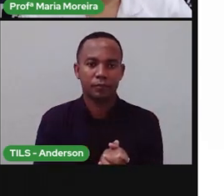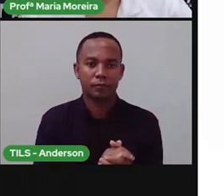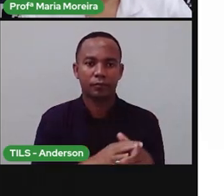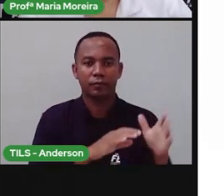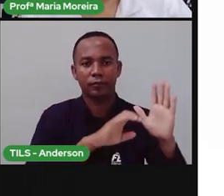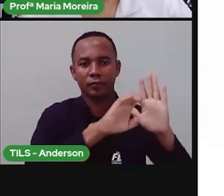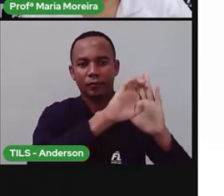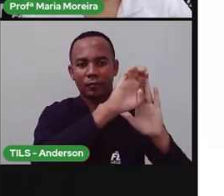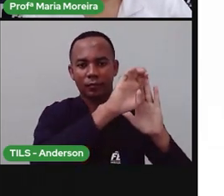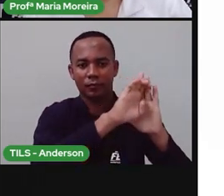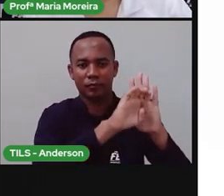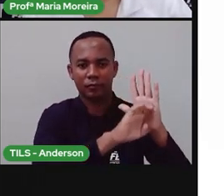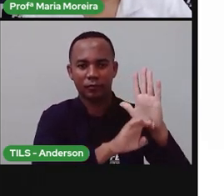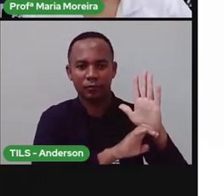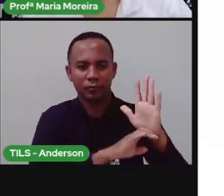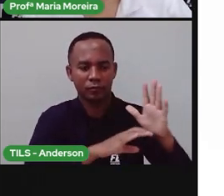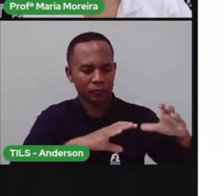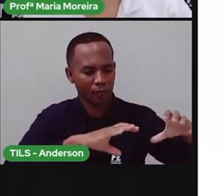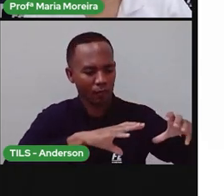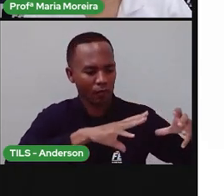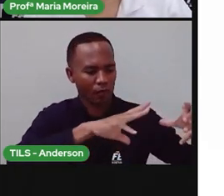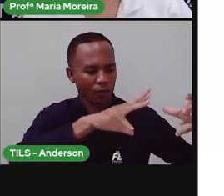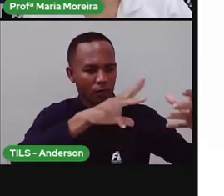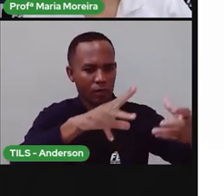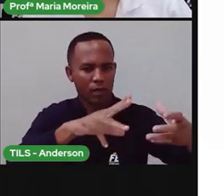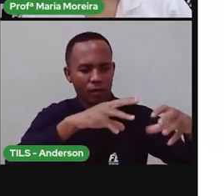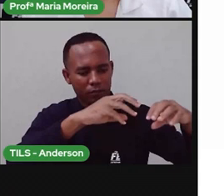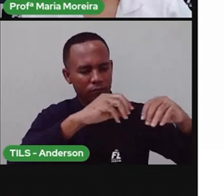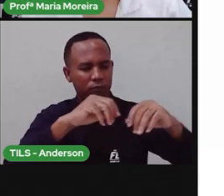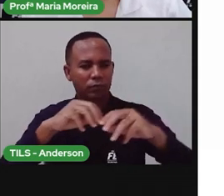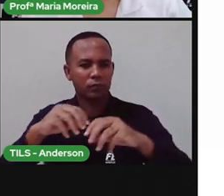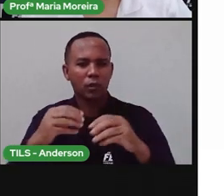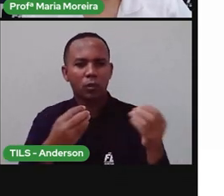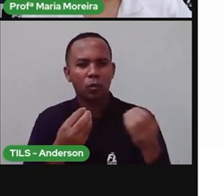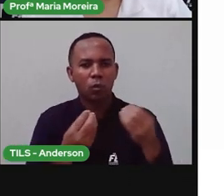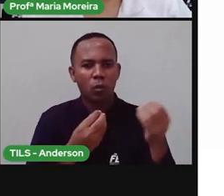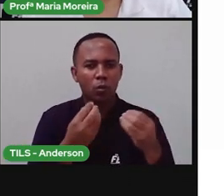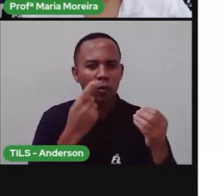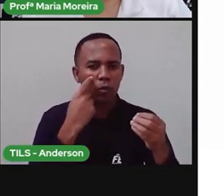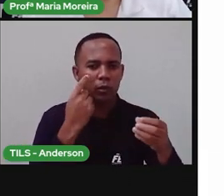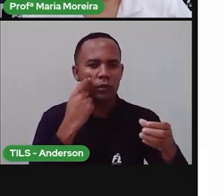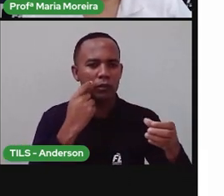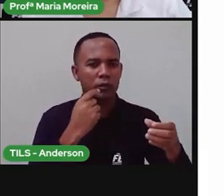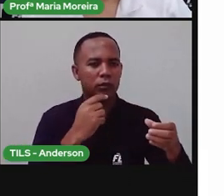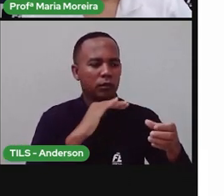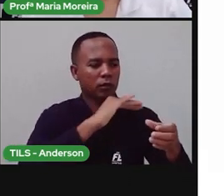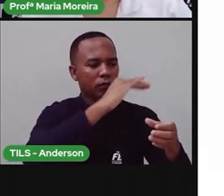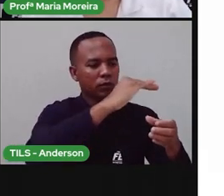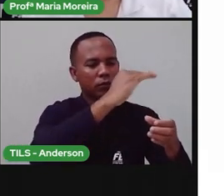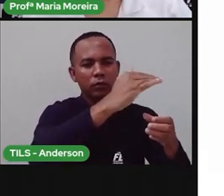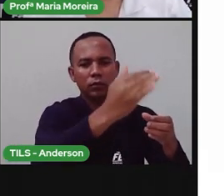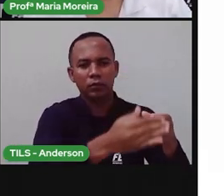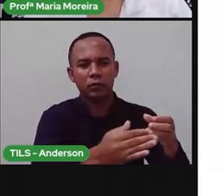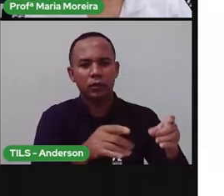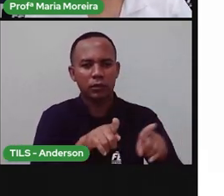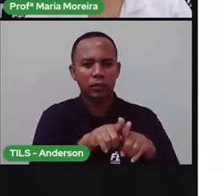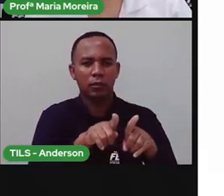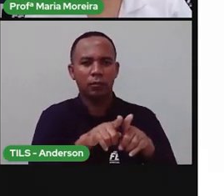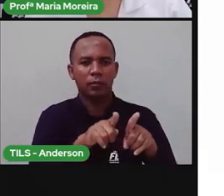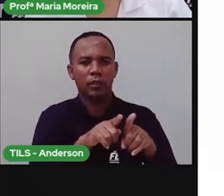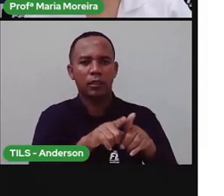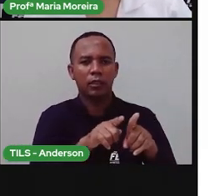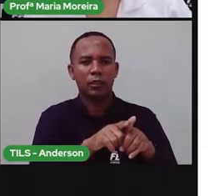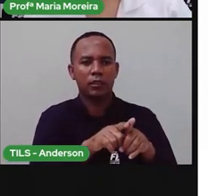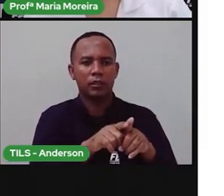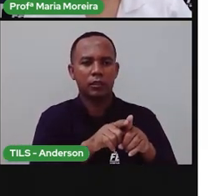Estrutura externa da Terra. O que diz respeito à parte externa do planeta Terra, há também uma classificação